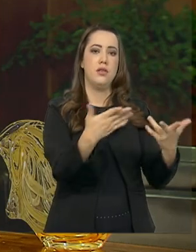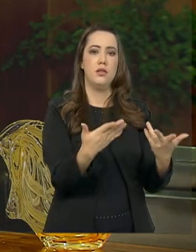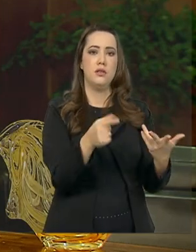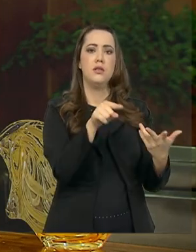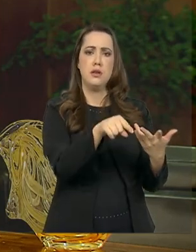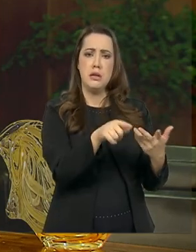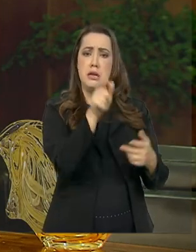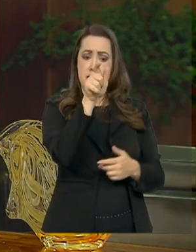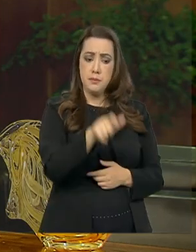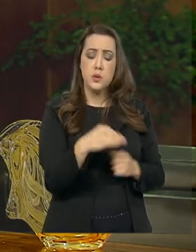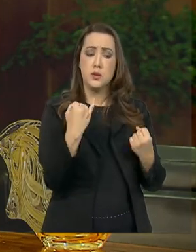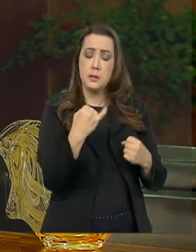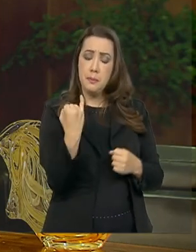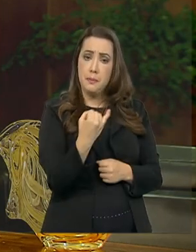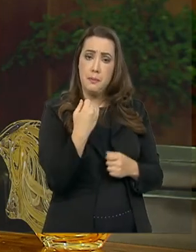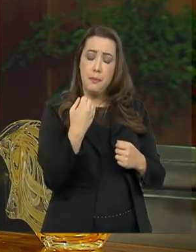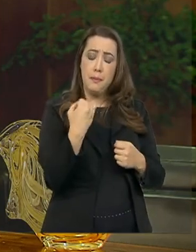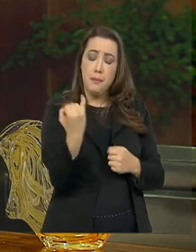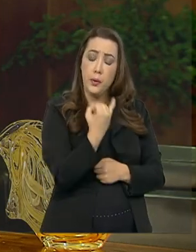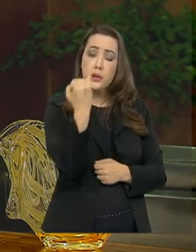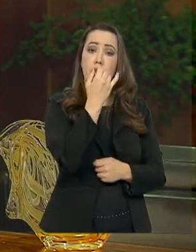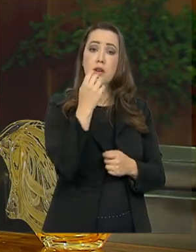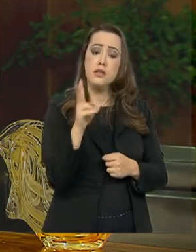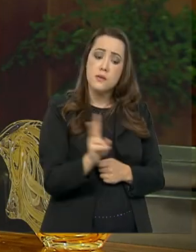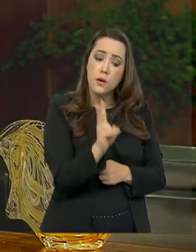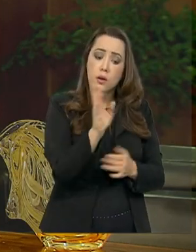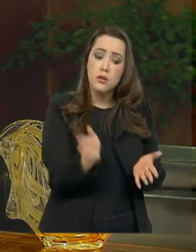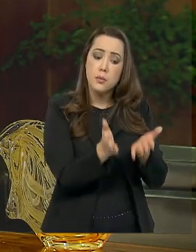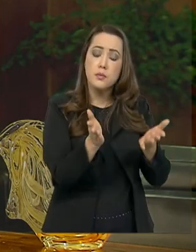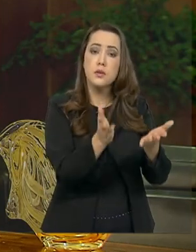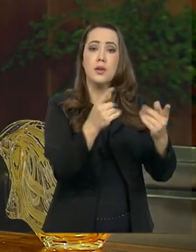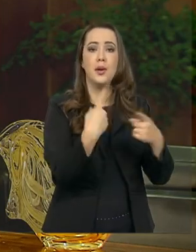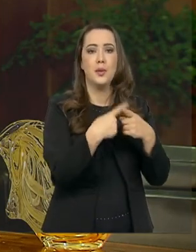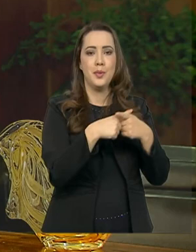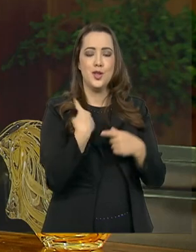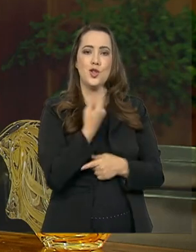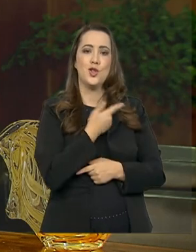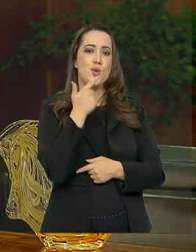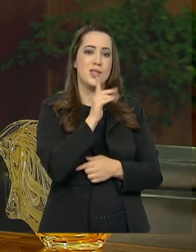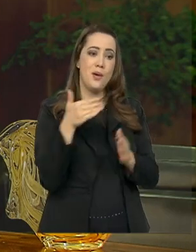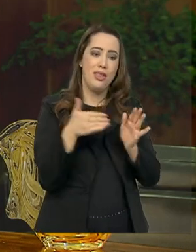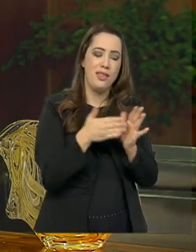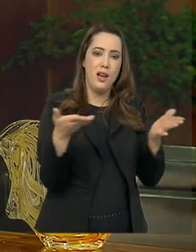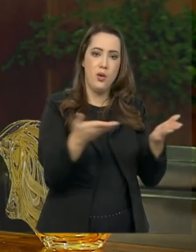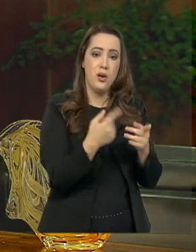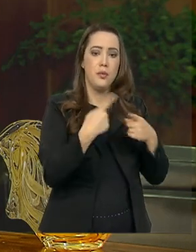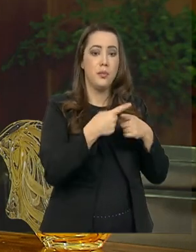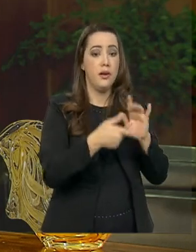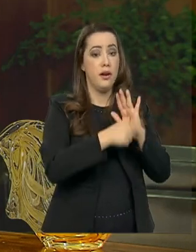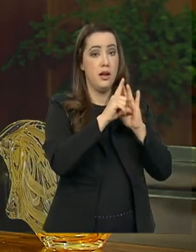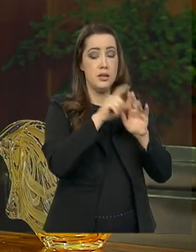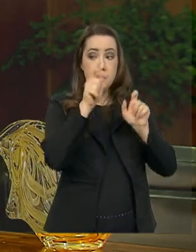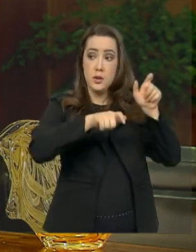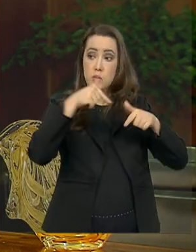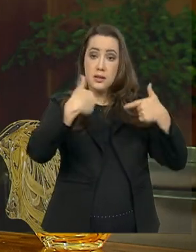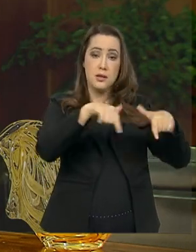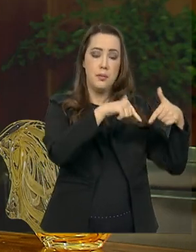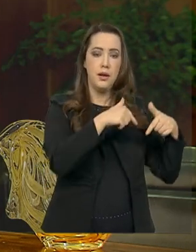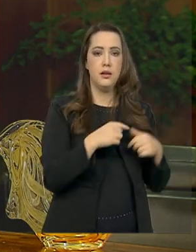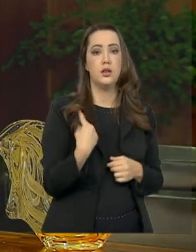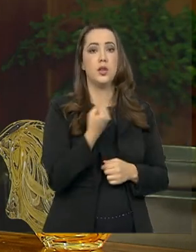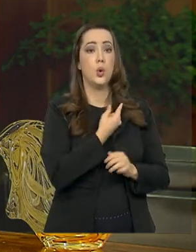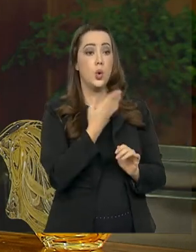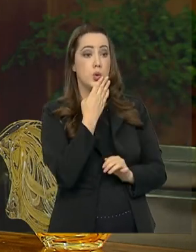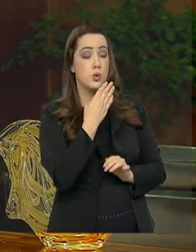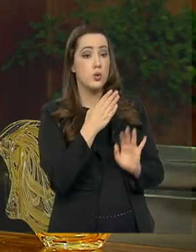respeitá-las, tratá-las de forma digna, sobretudo porque nós só chegamos até aqui graças àqueles que nos antecederam. Então, com esse compromisso, nós